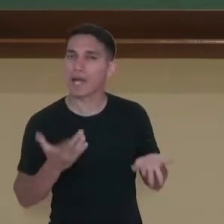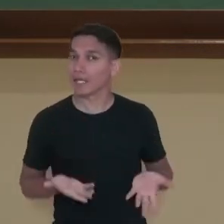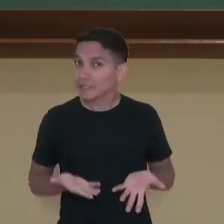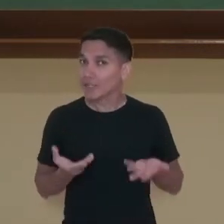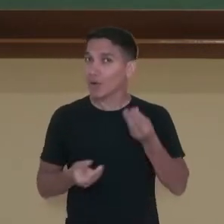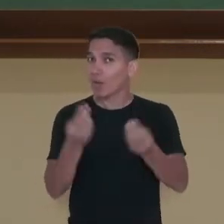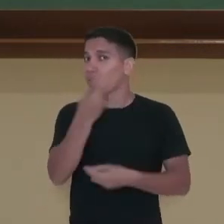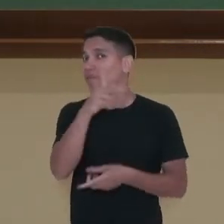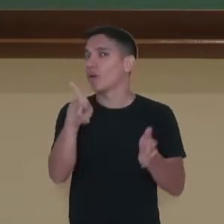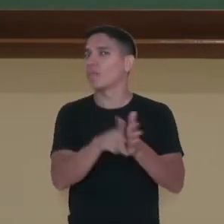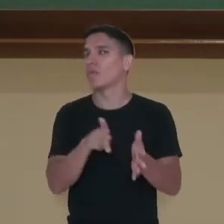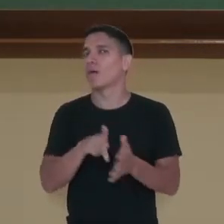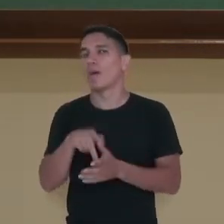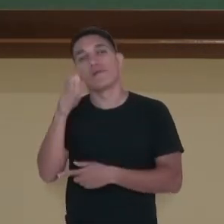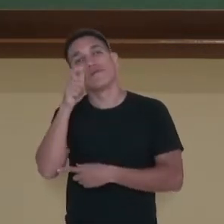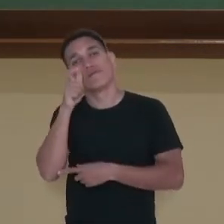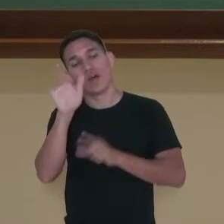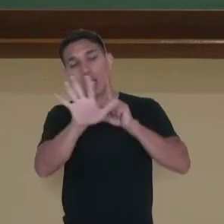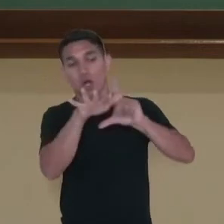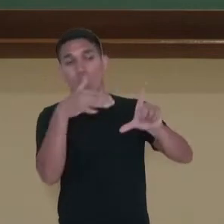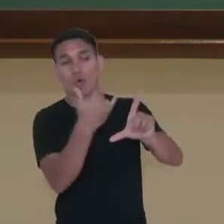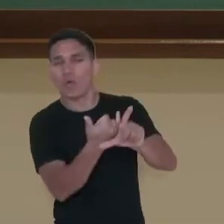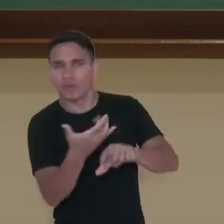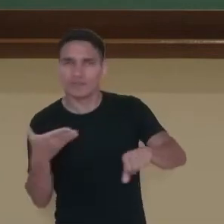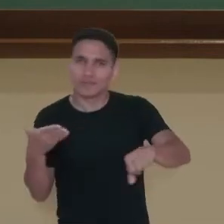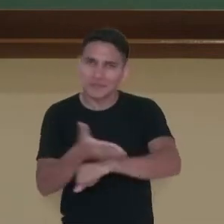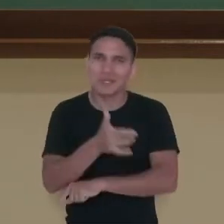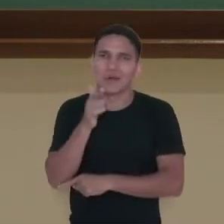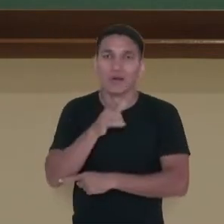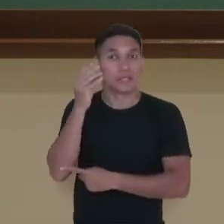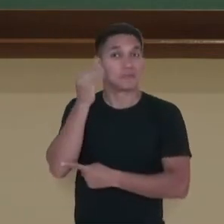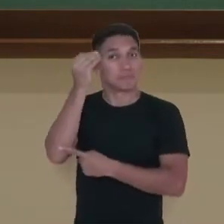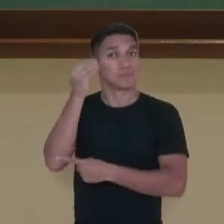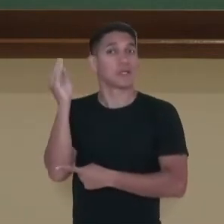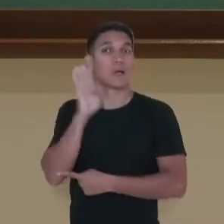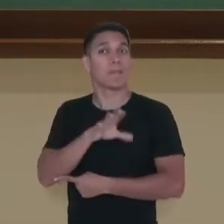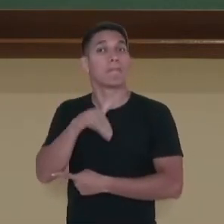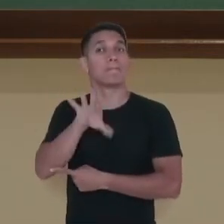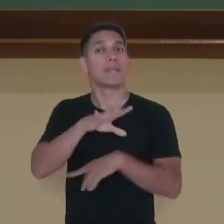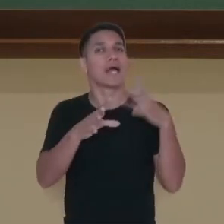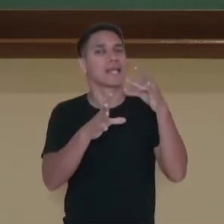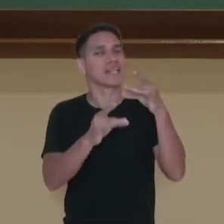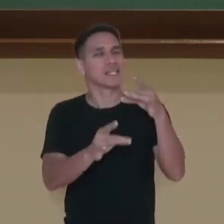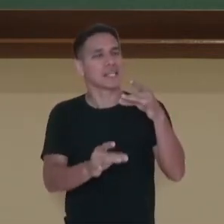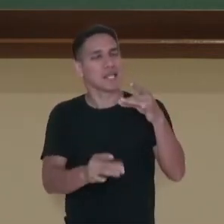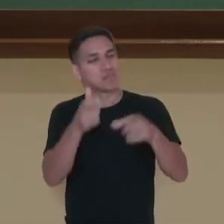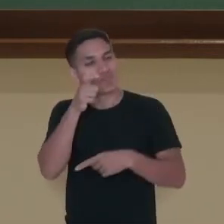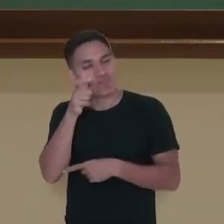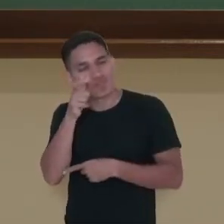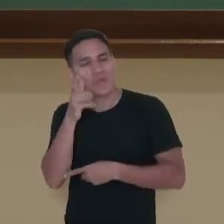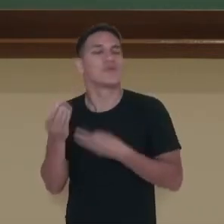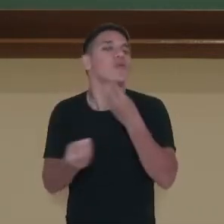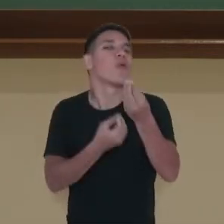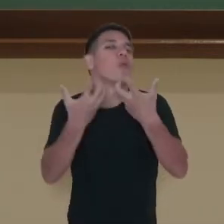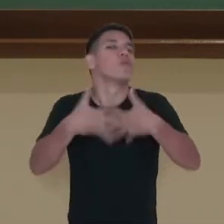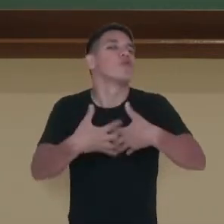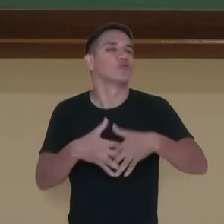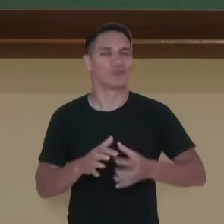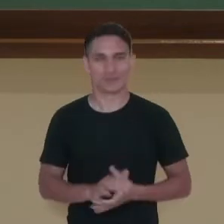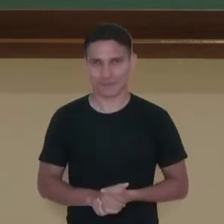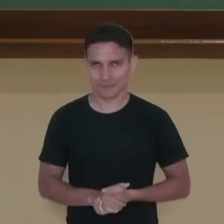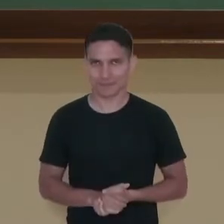Convido vocês a olharem no YouTube para poder ter um pouquinho dessa experiência mais próxima do que seria essa experiência.